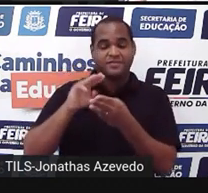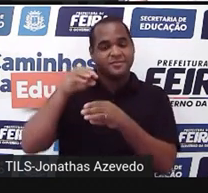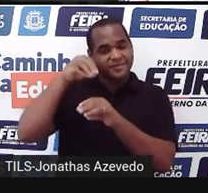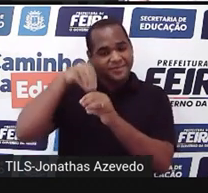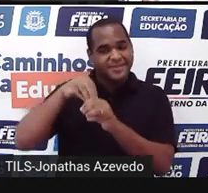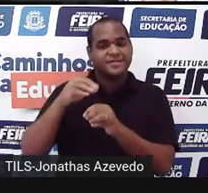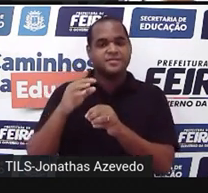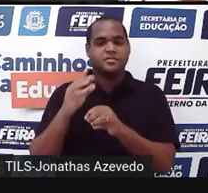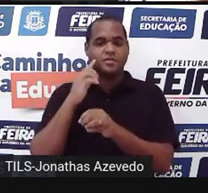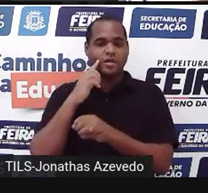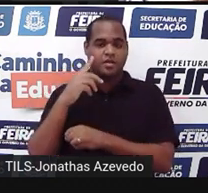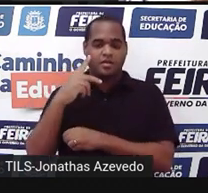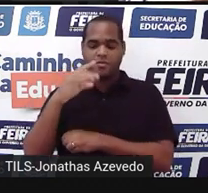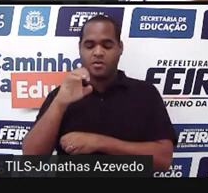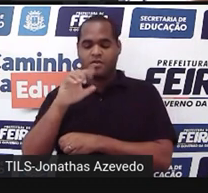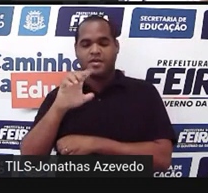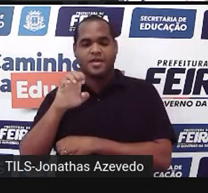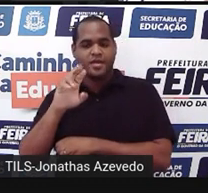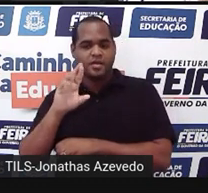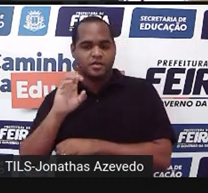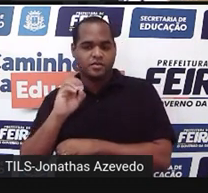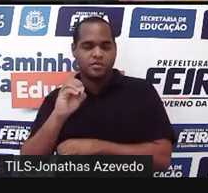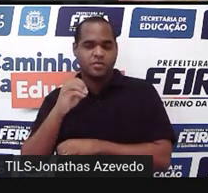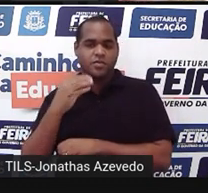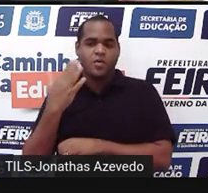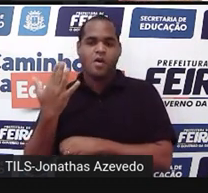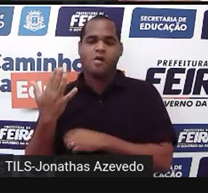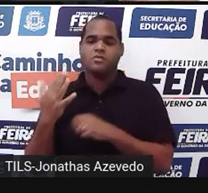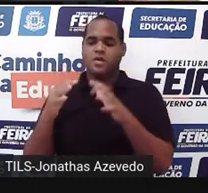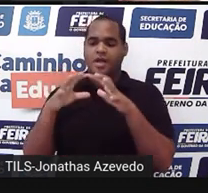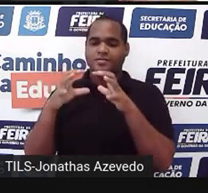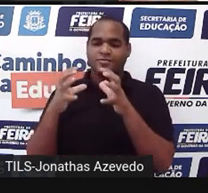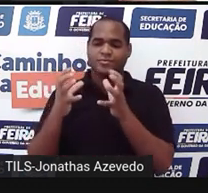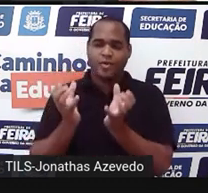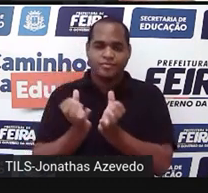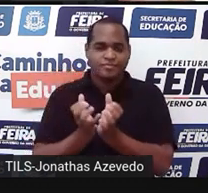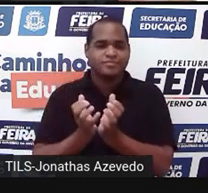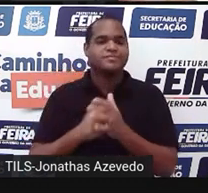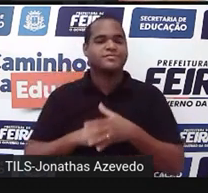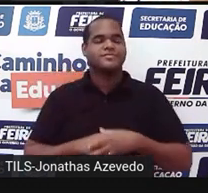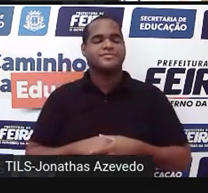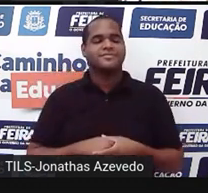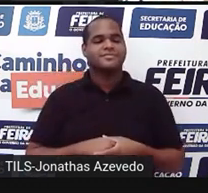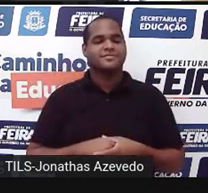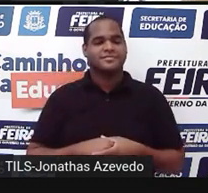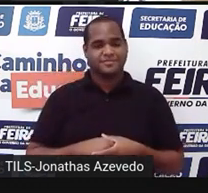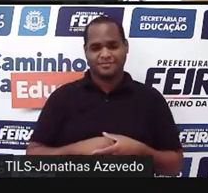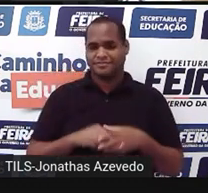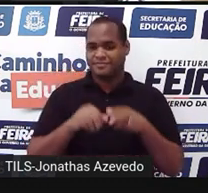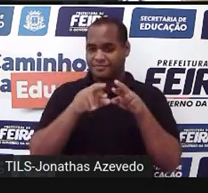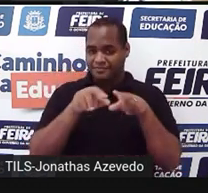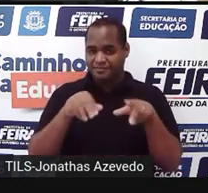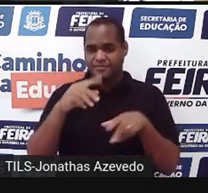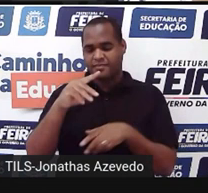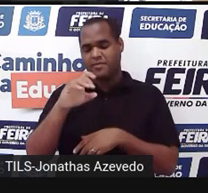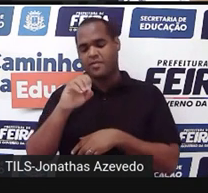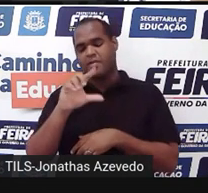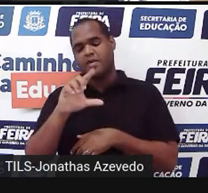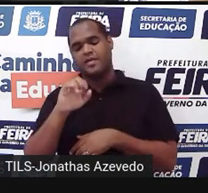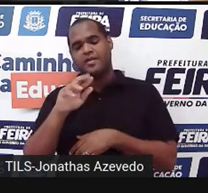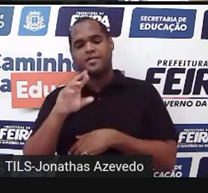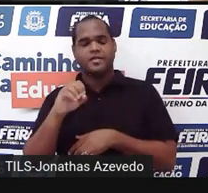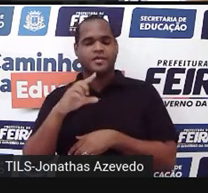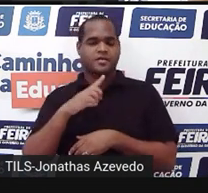poliedros ou sejam eles corpos redondos. Os poliedros a gente tem os